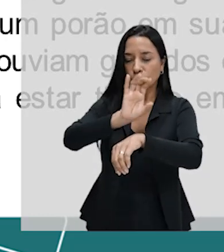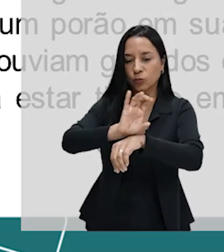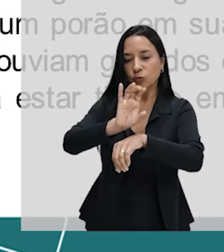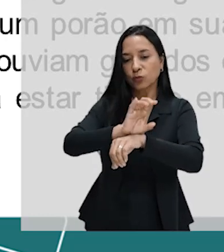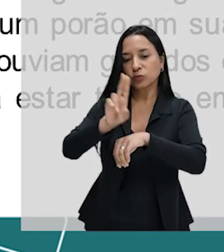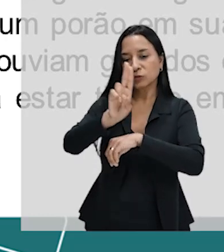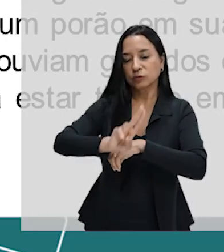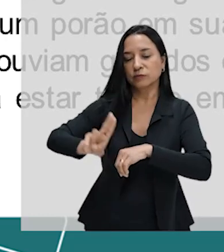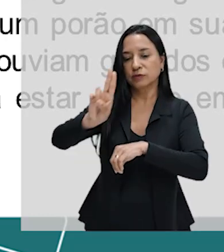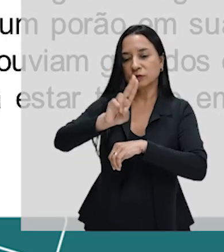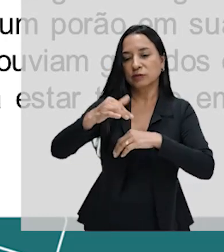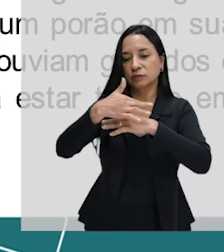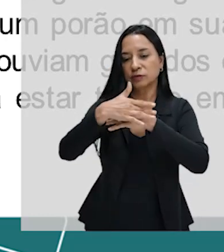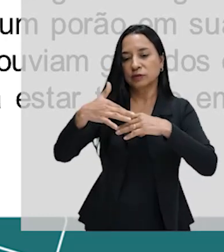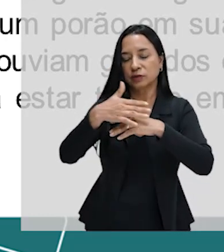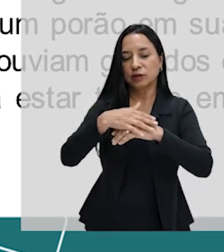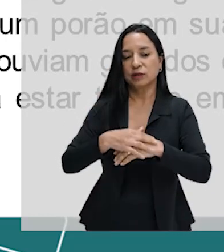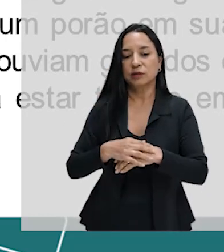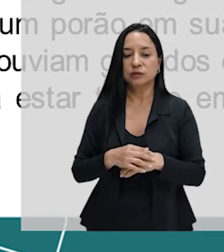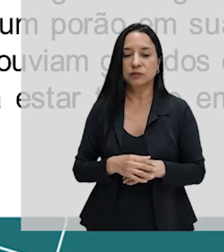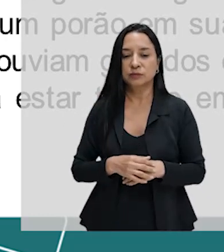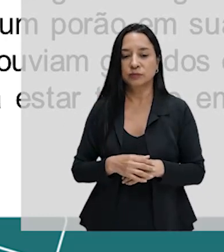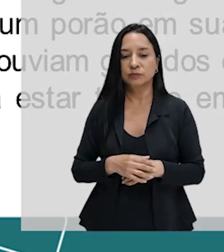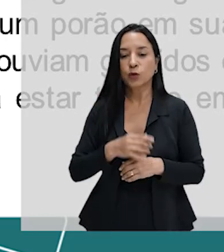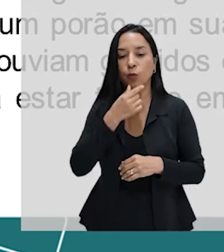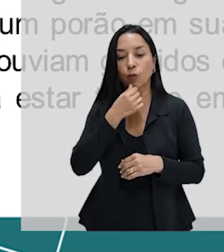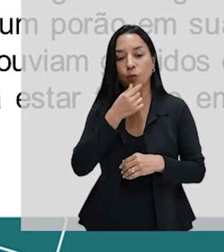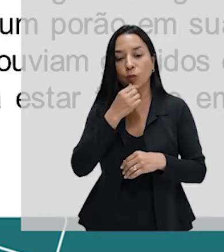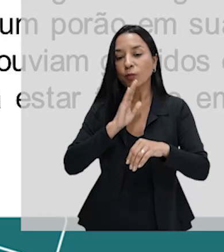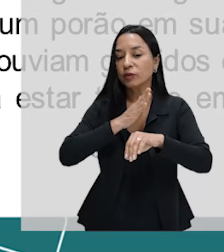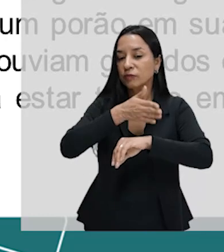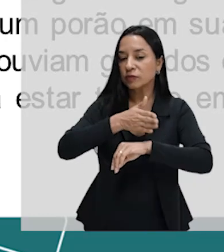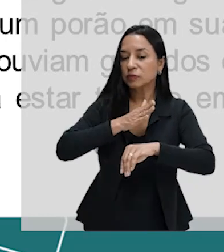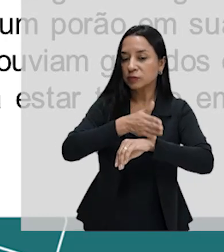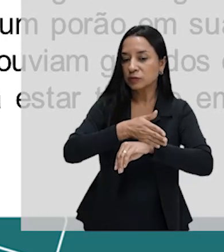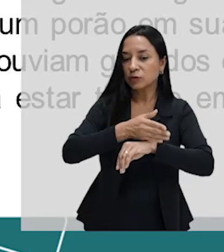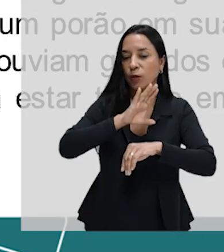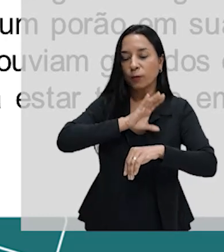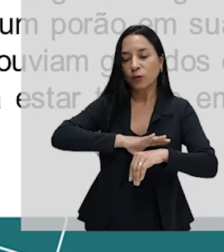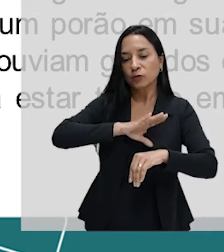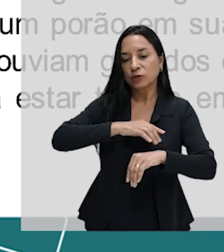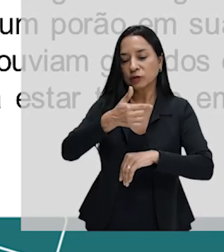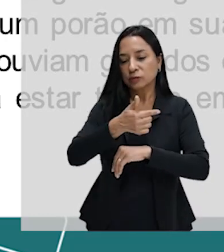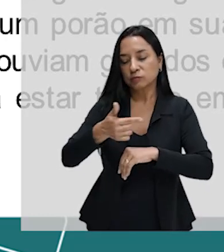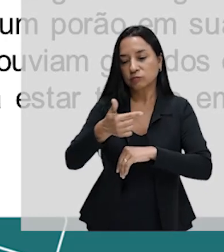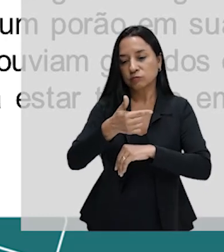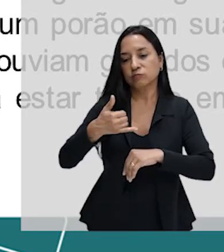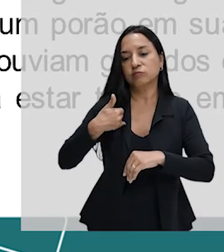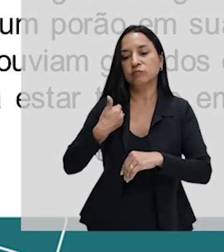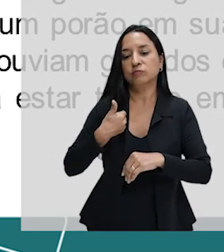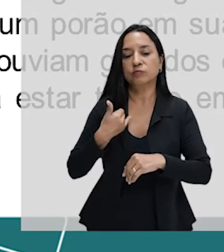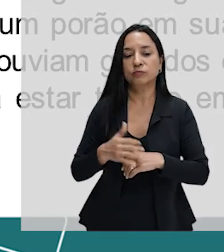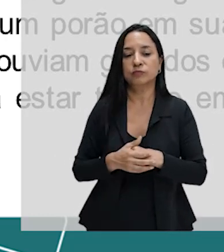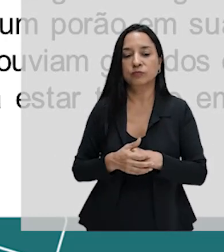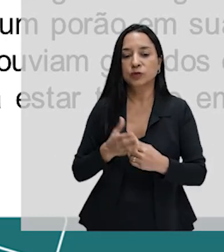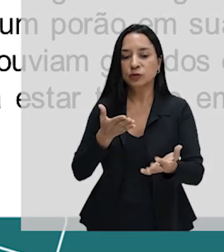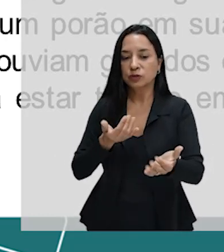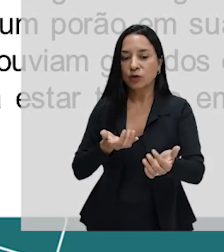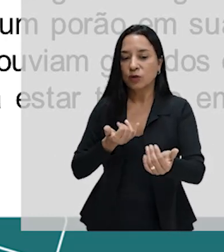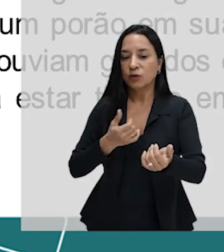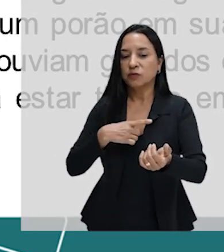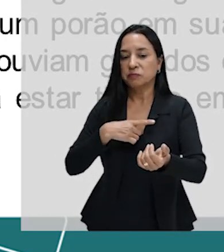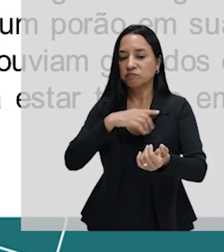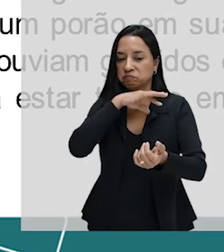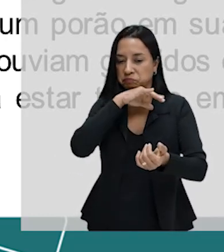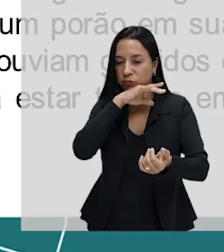Um dos frequentadores do curso foi Andrés Teproasa, um homem português de 22 anos. Este jovem tinha uma má